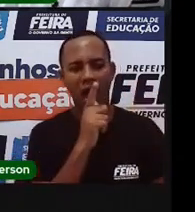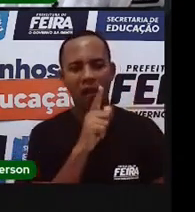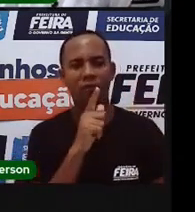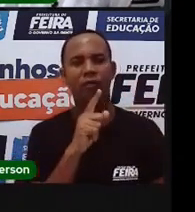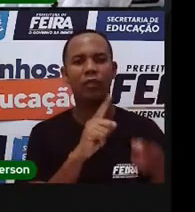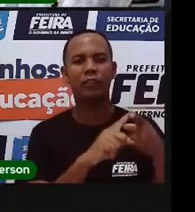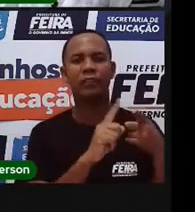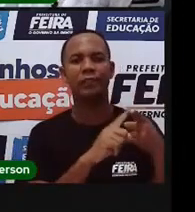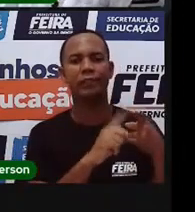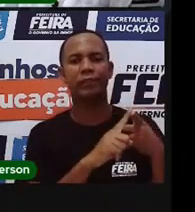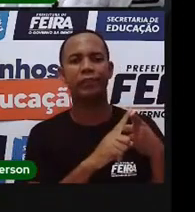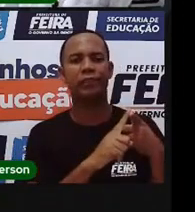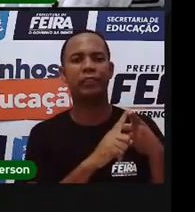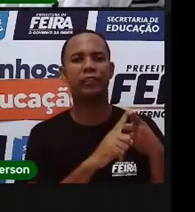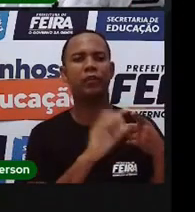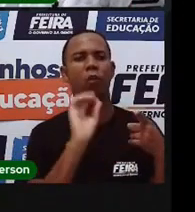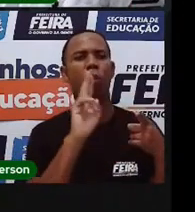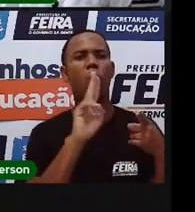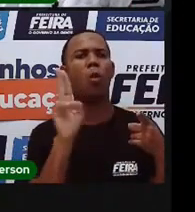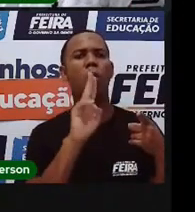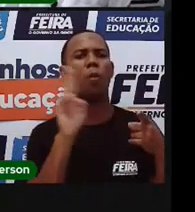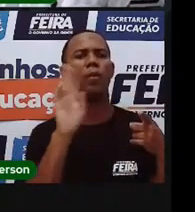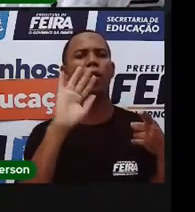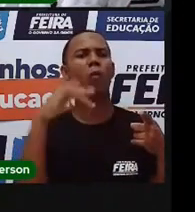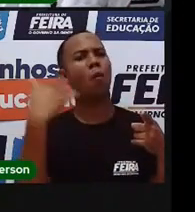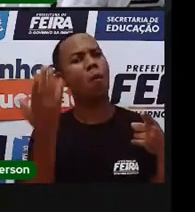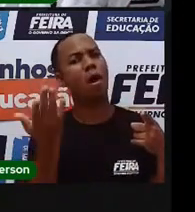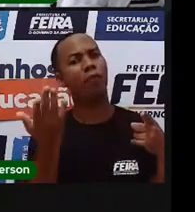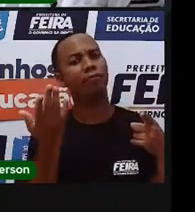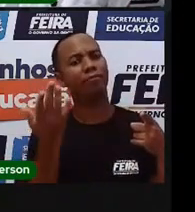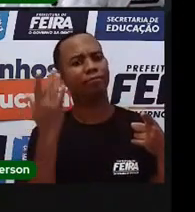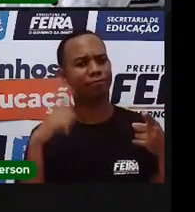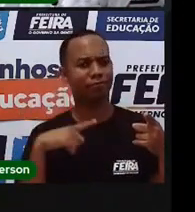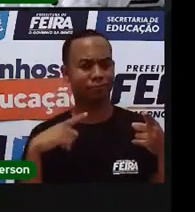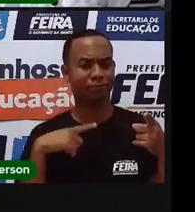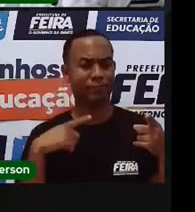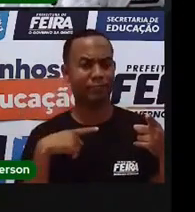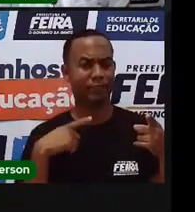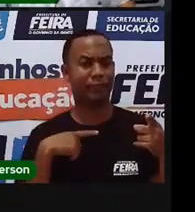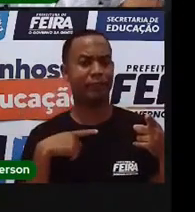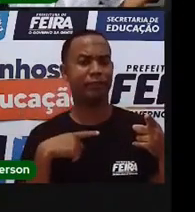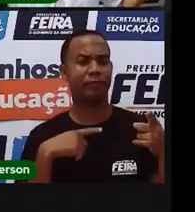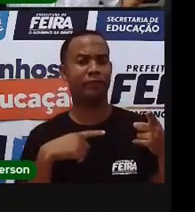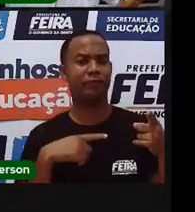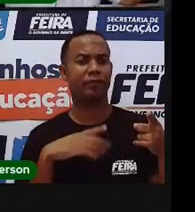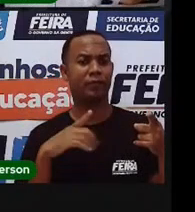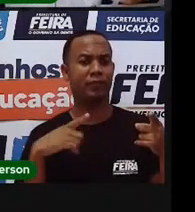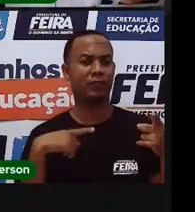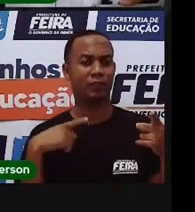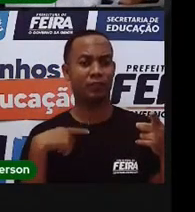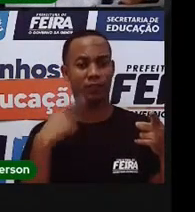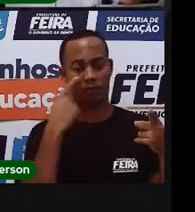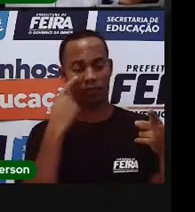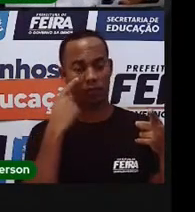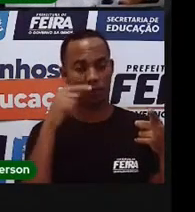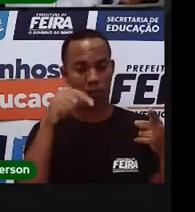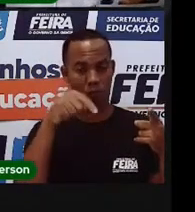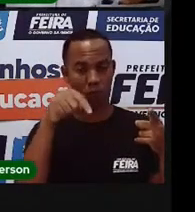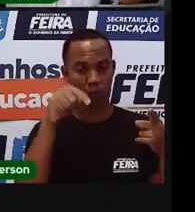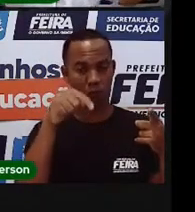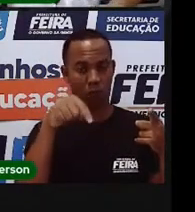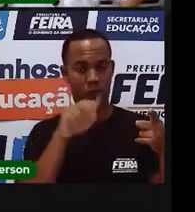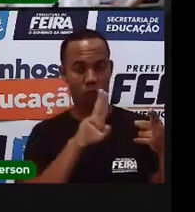Quem é? Será que é a Coelba? Tô na dúvida. Será? Quem acerta, escreve aqui embaixo, ó,